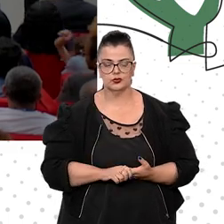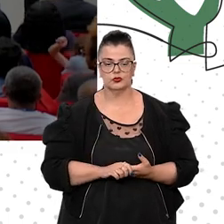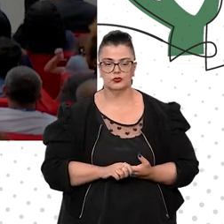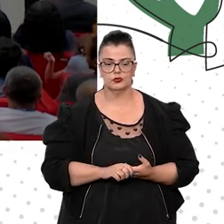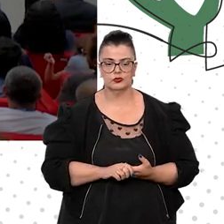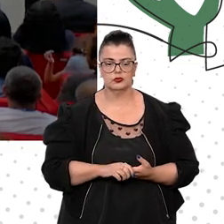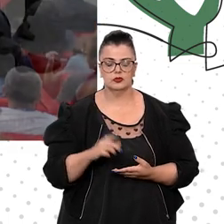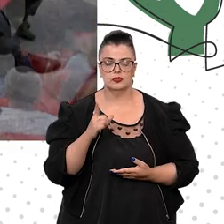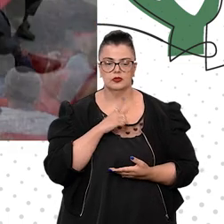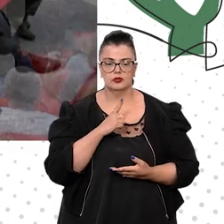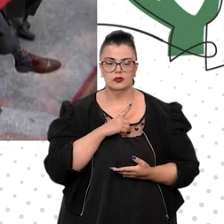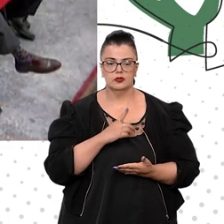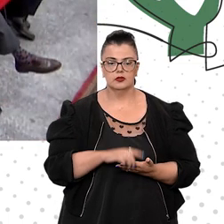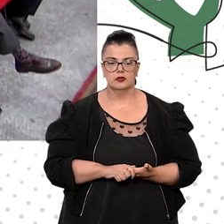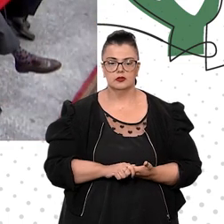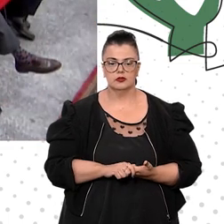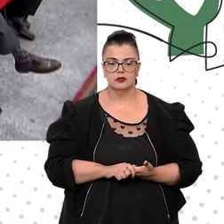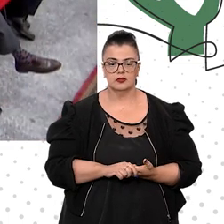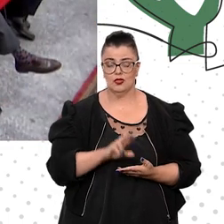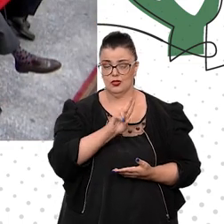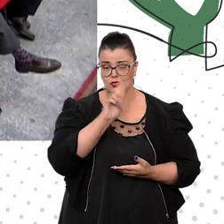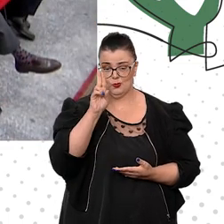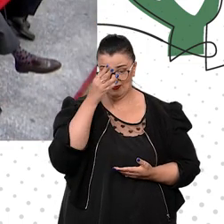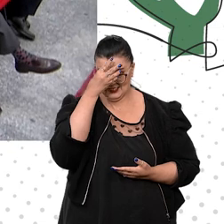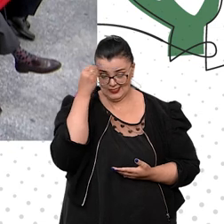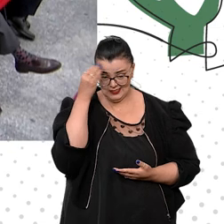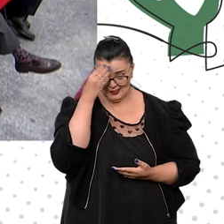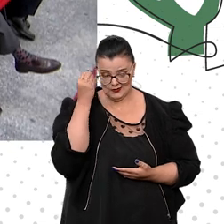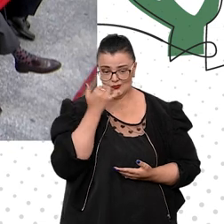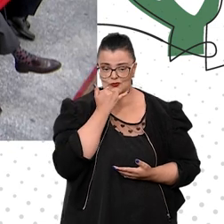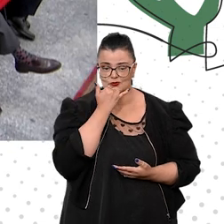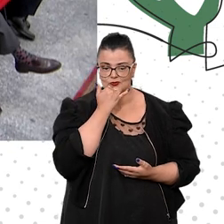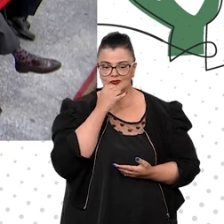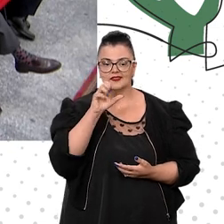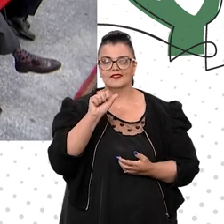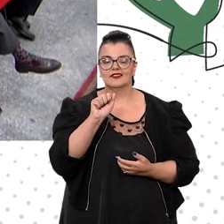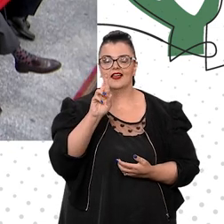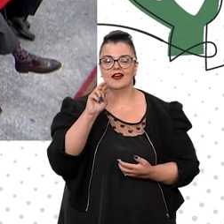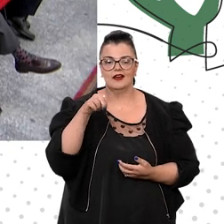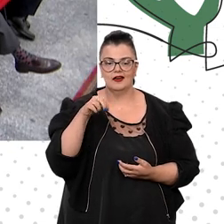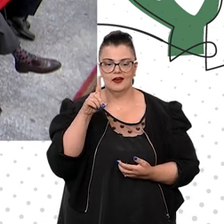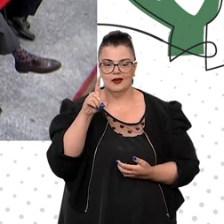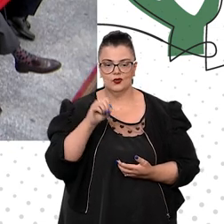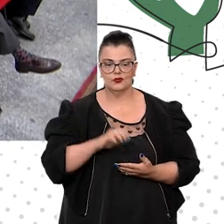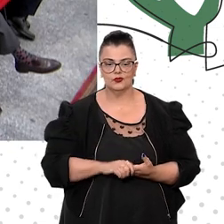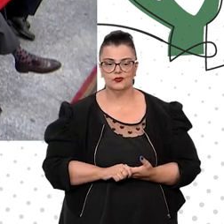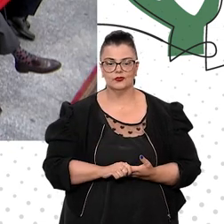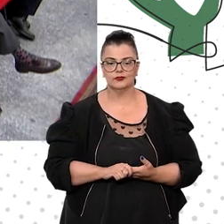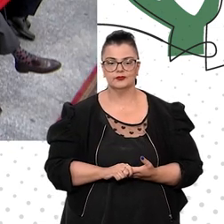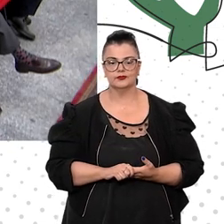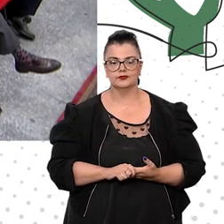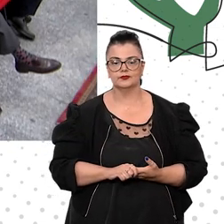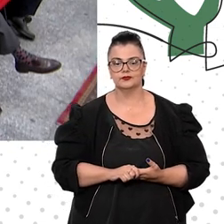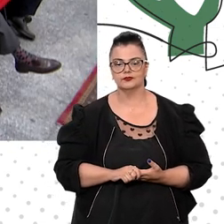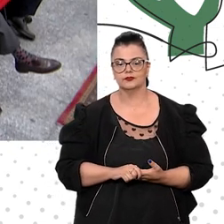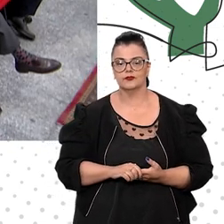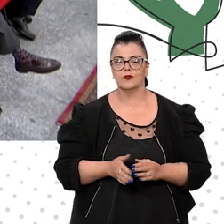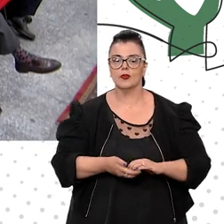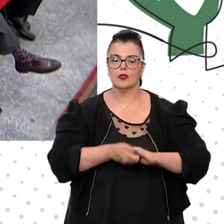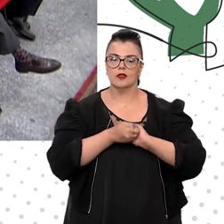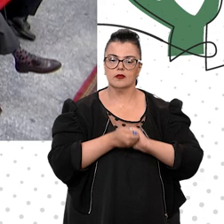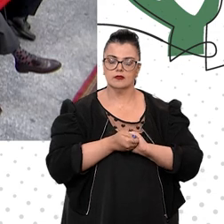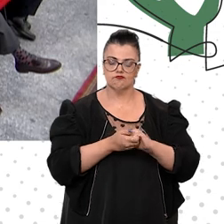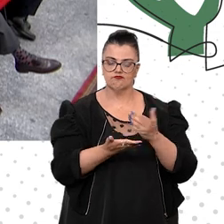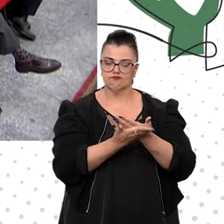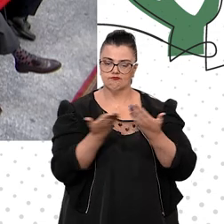segundo, me fugiu o nome do colega aqui, Arnaldo, doutor Arnaldo, nossos cumprimentos também,